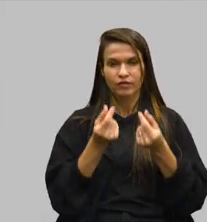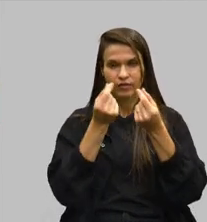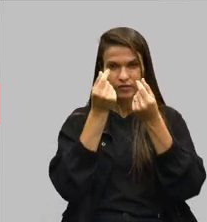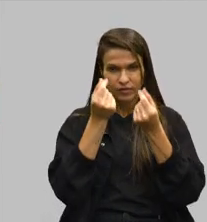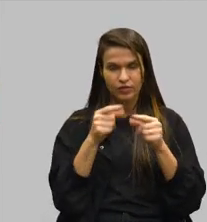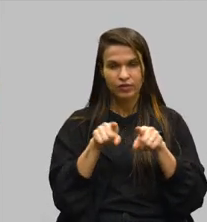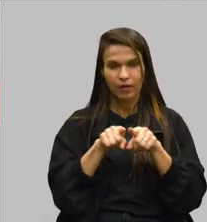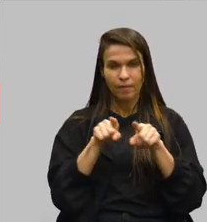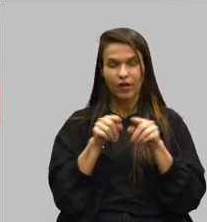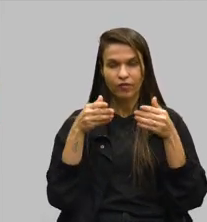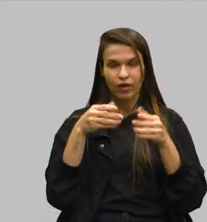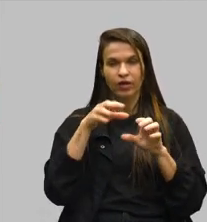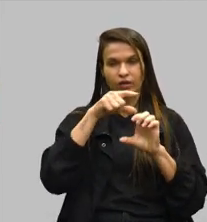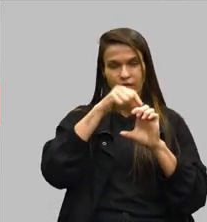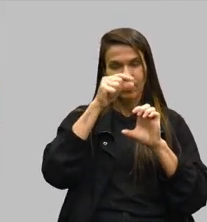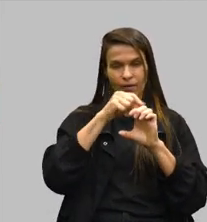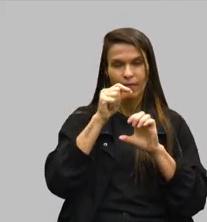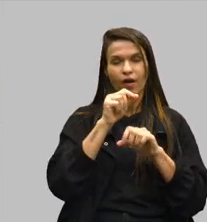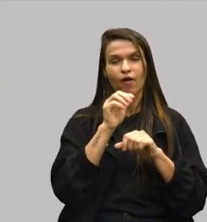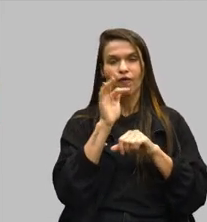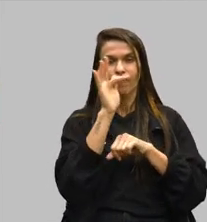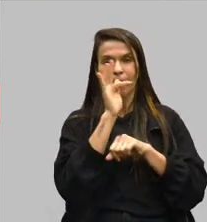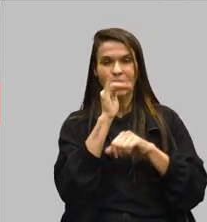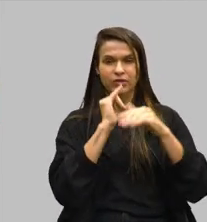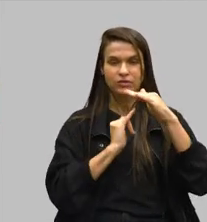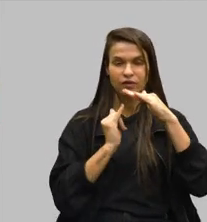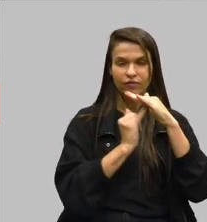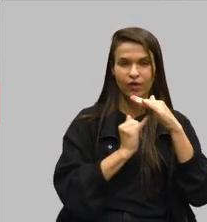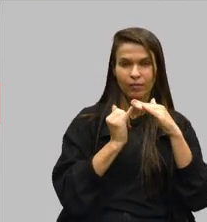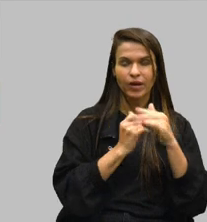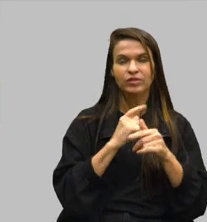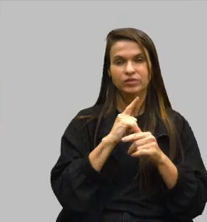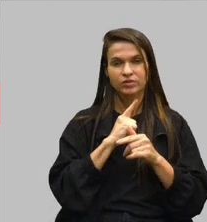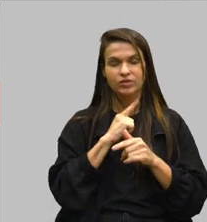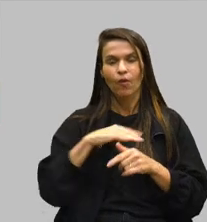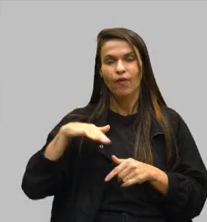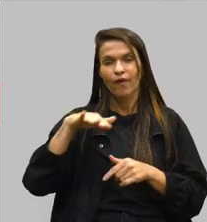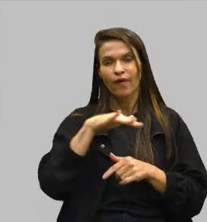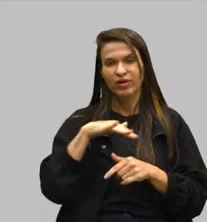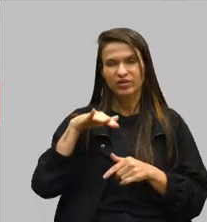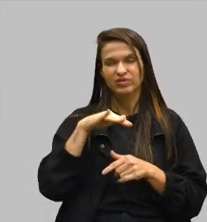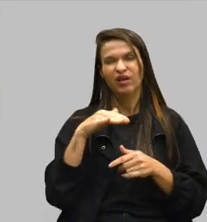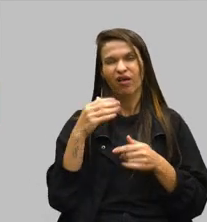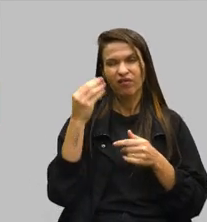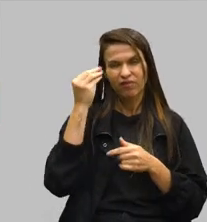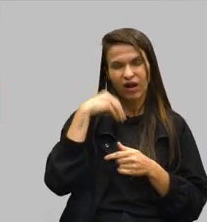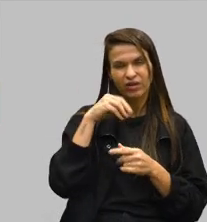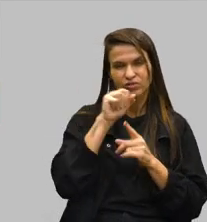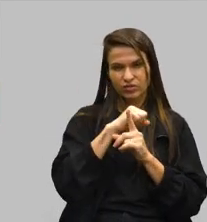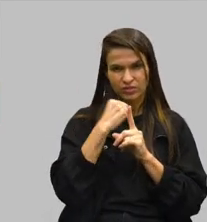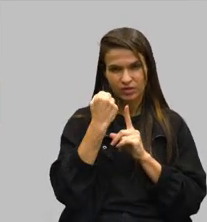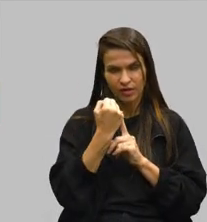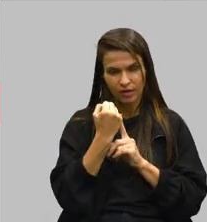empreendedores formais e informais que estão em regiões de vulnerabilidade social.